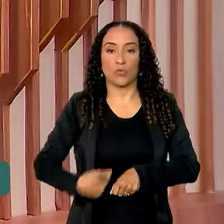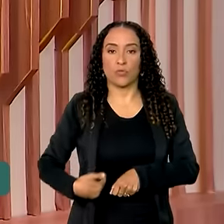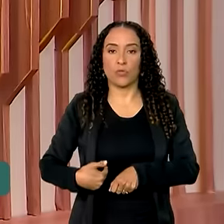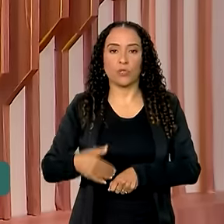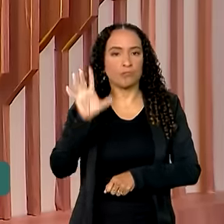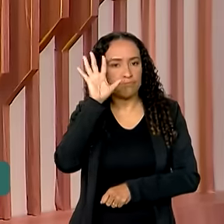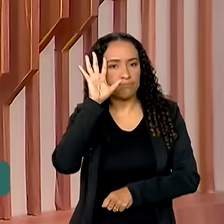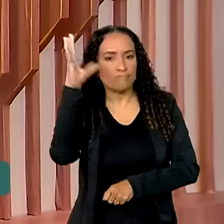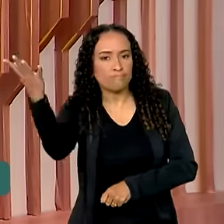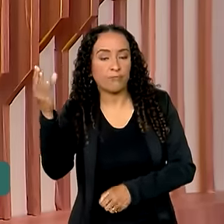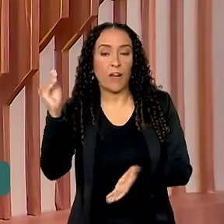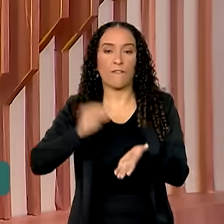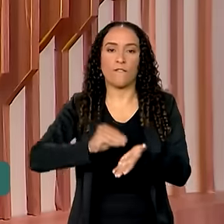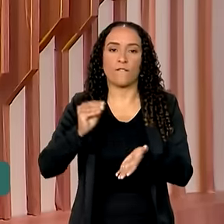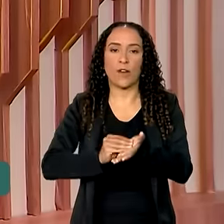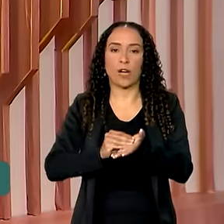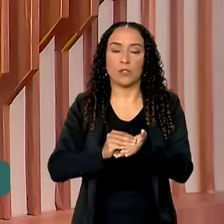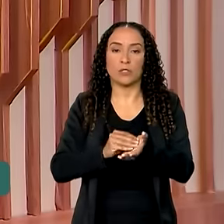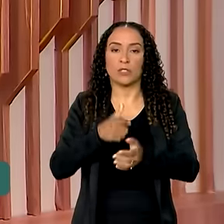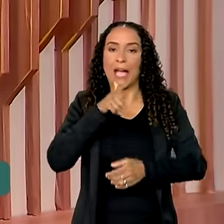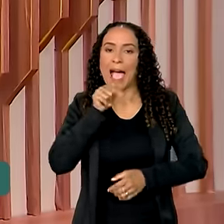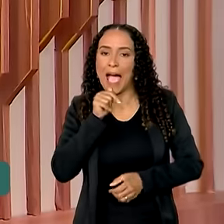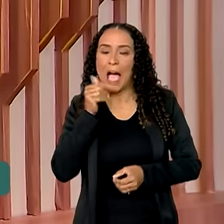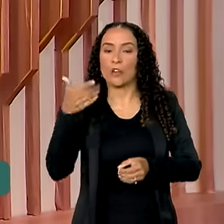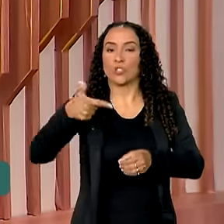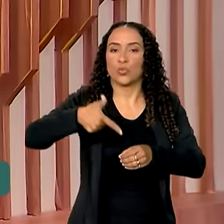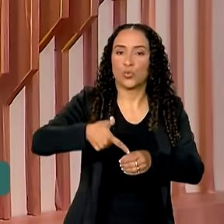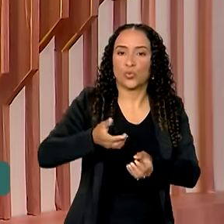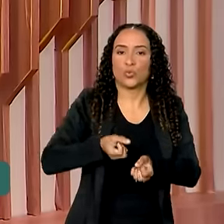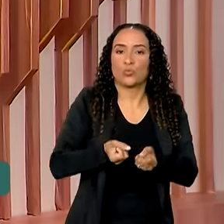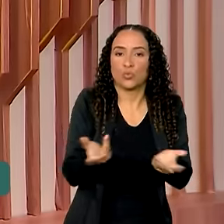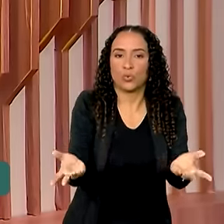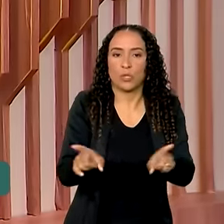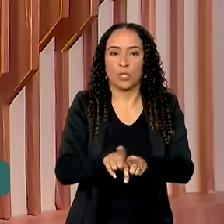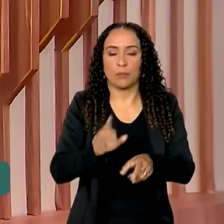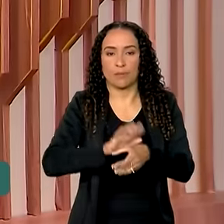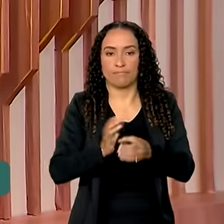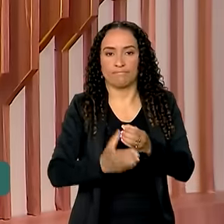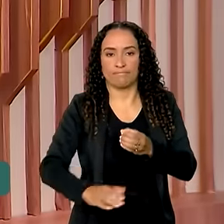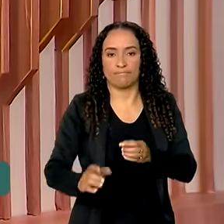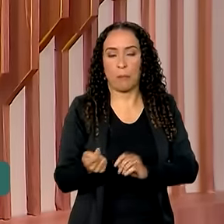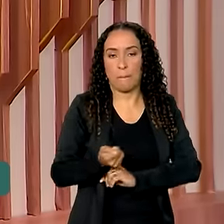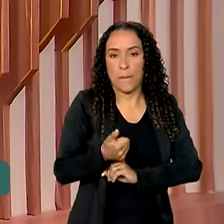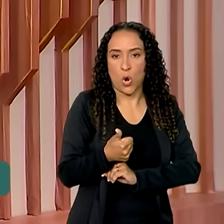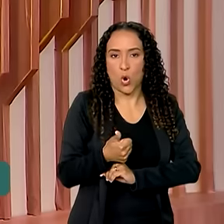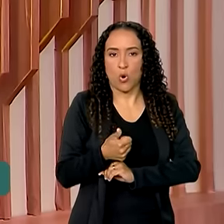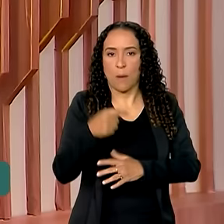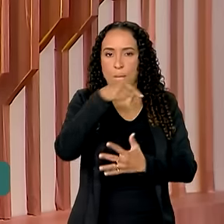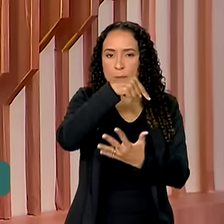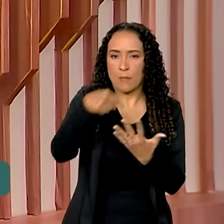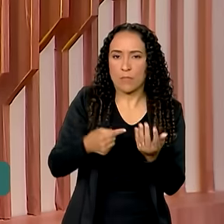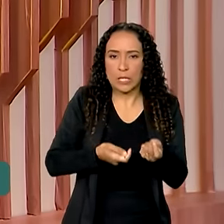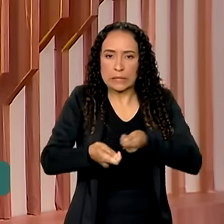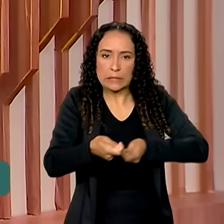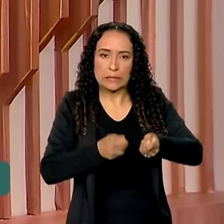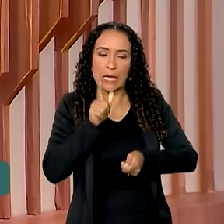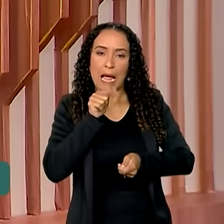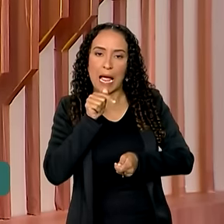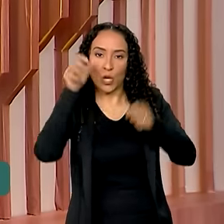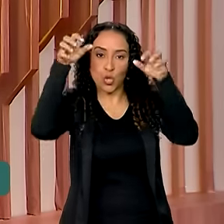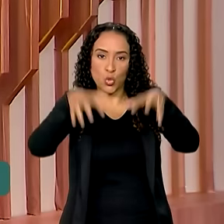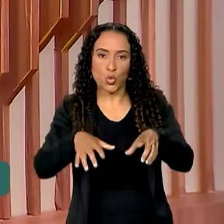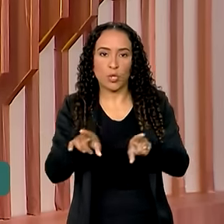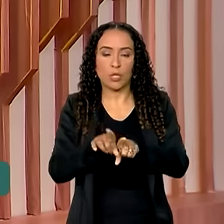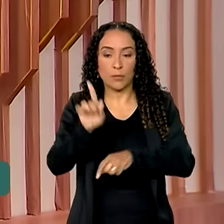para solucionar a falta de abastecimento de água e esgotamento sanitário. As medidas de manejo de água da chuva e